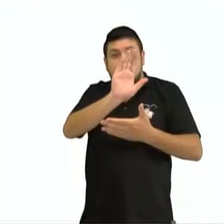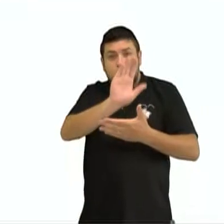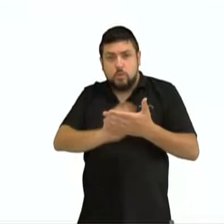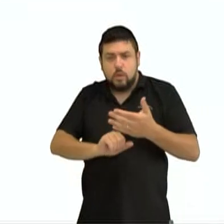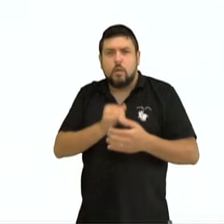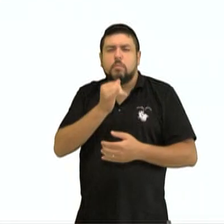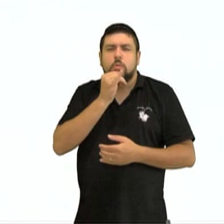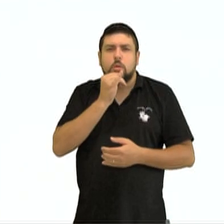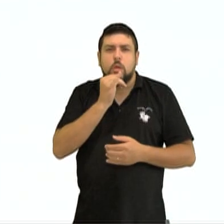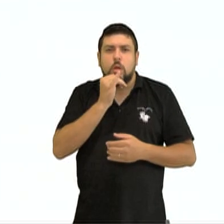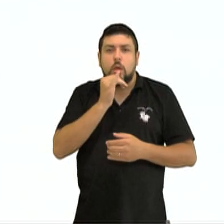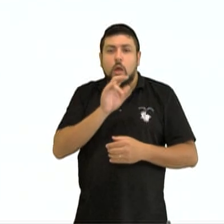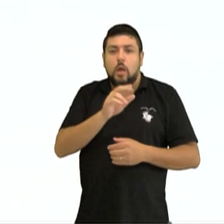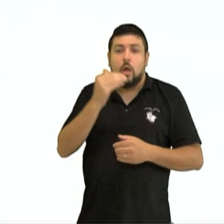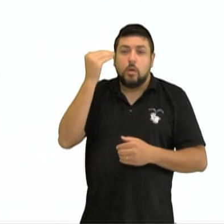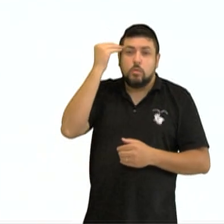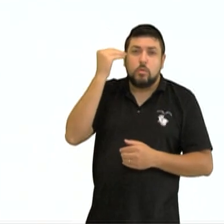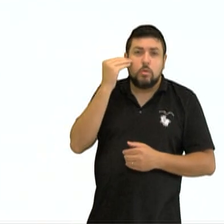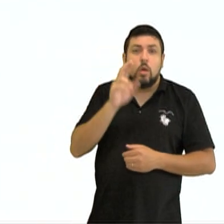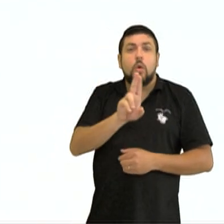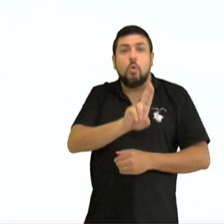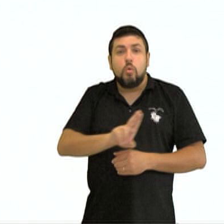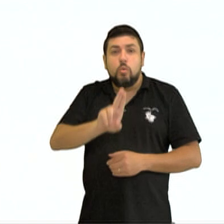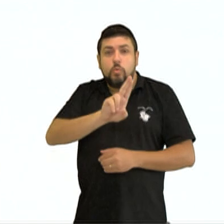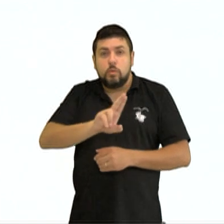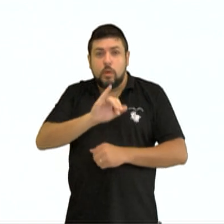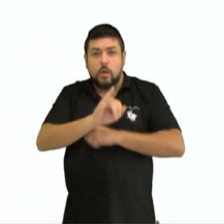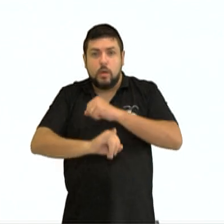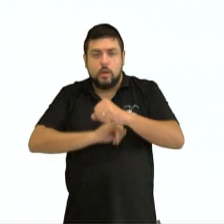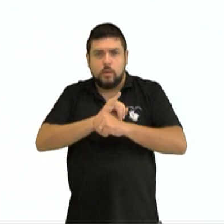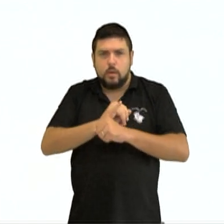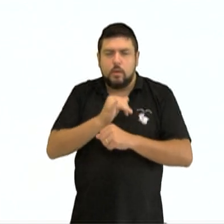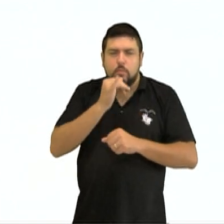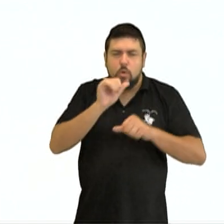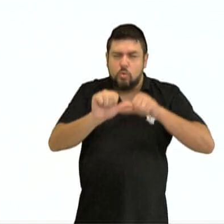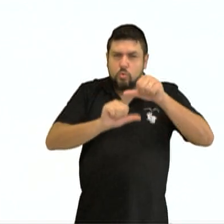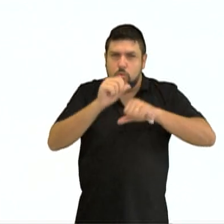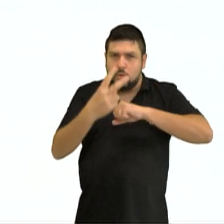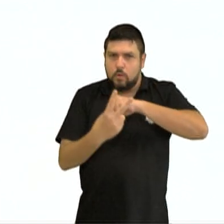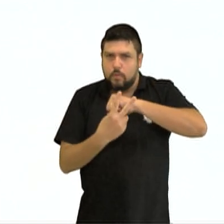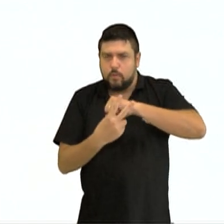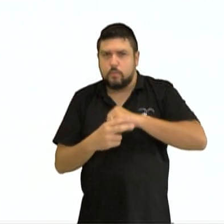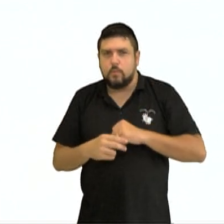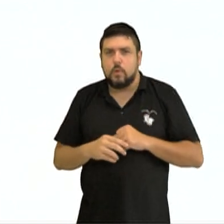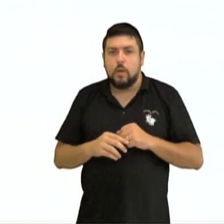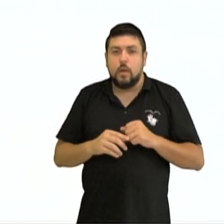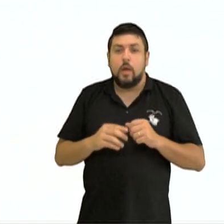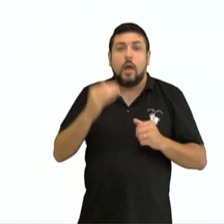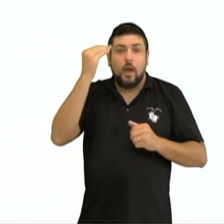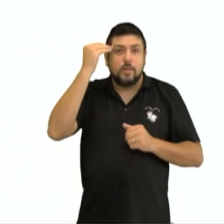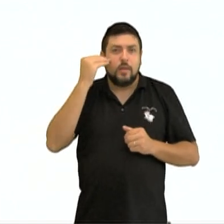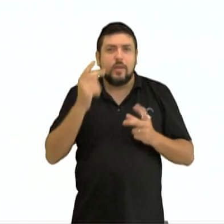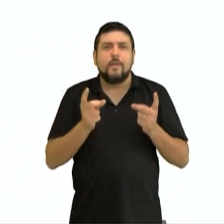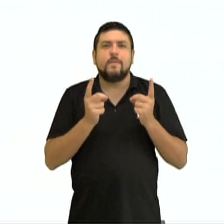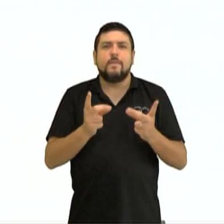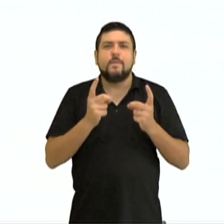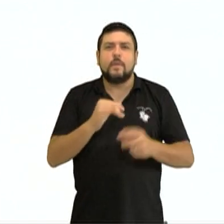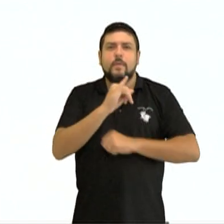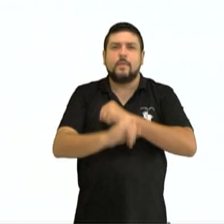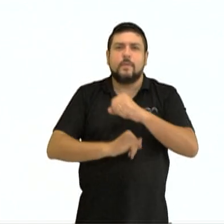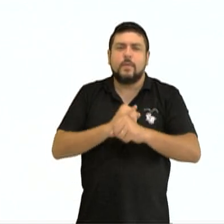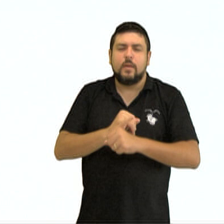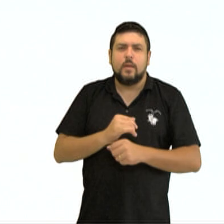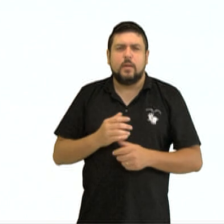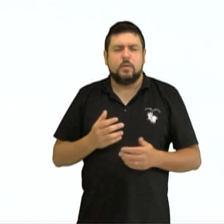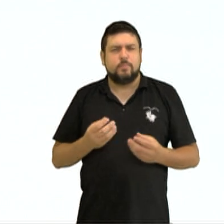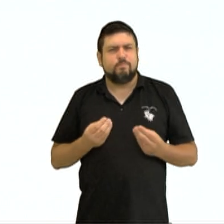os adolescentes usam a internet, e eu trocar e colocar os adolescentes vendem a internet, por exemplo, muda